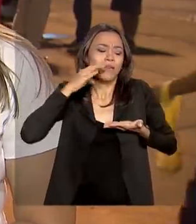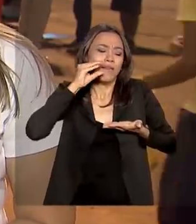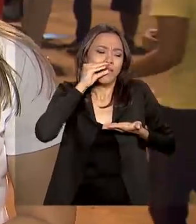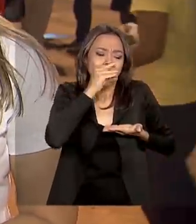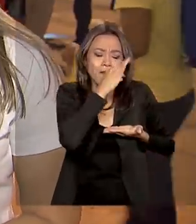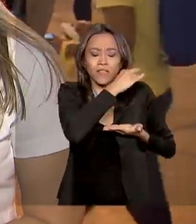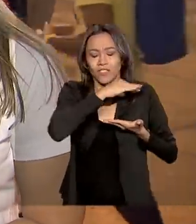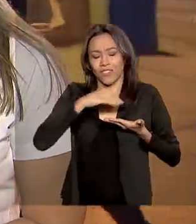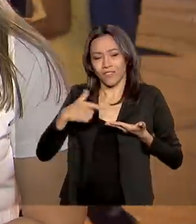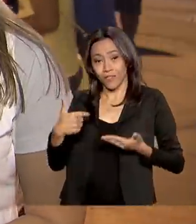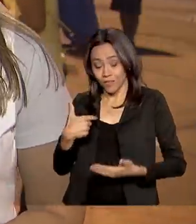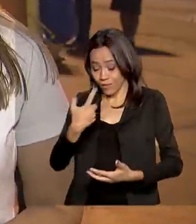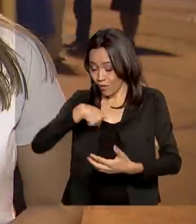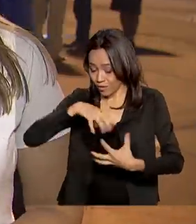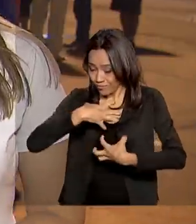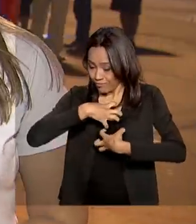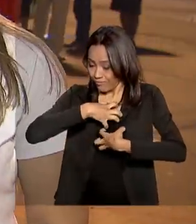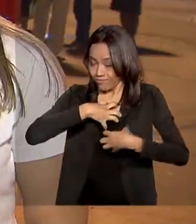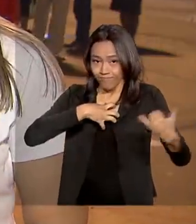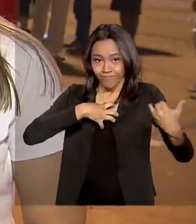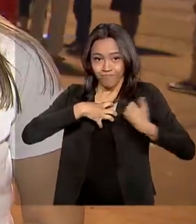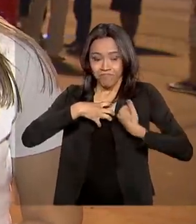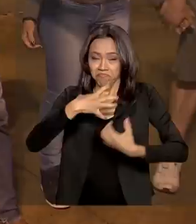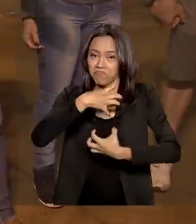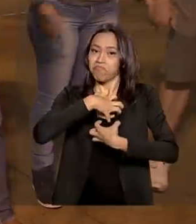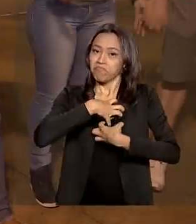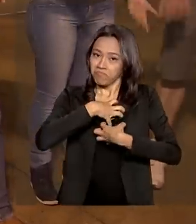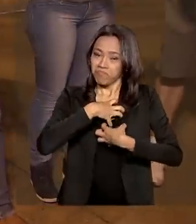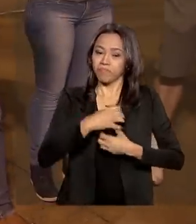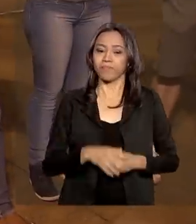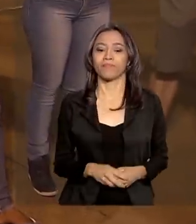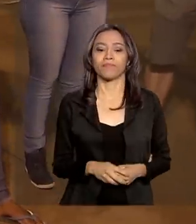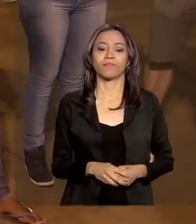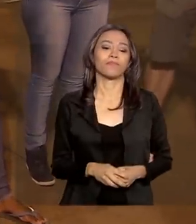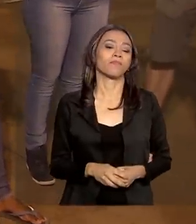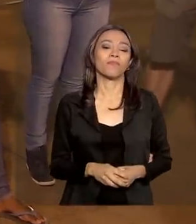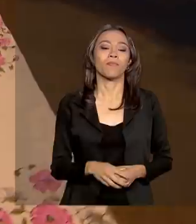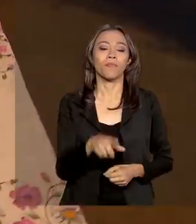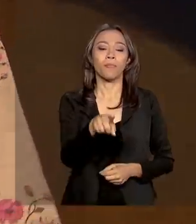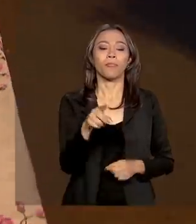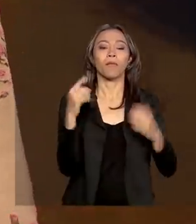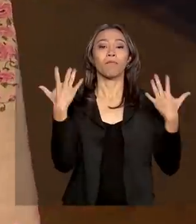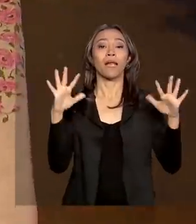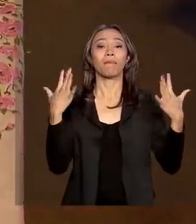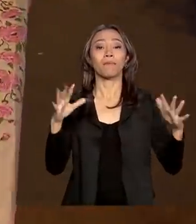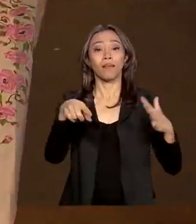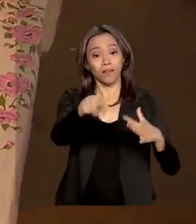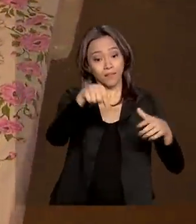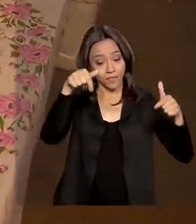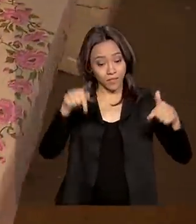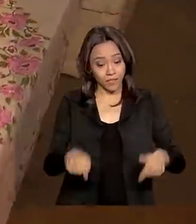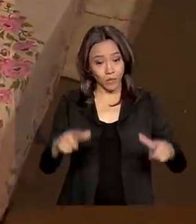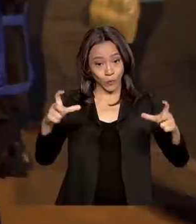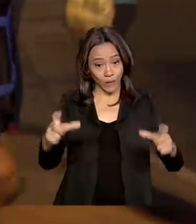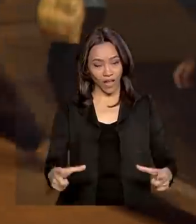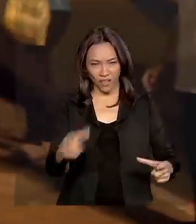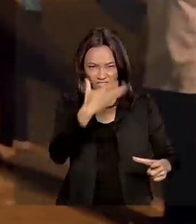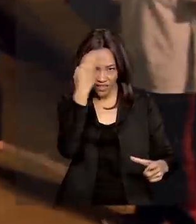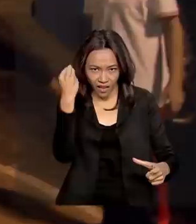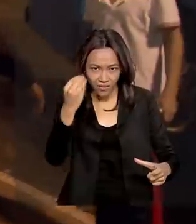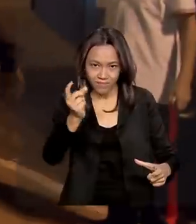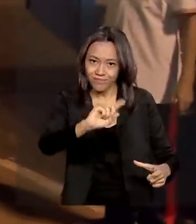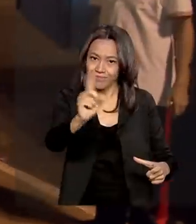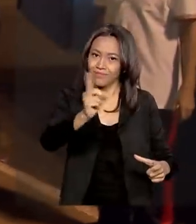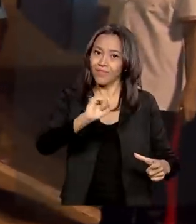a nossa recompensa, né? É o que vale pra gente. Parabéns pra você! Aqui, nada é esquecido.